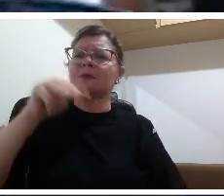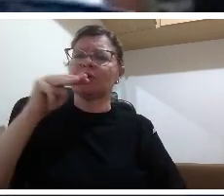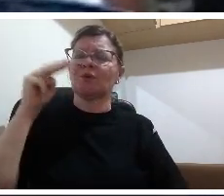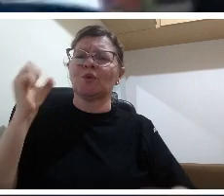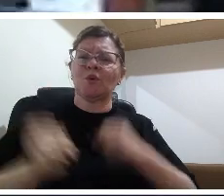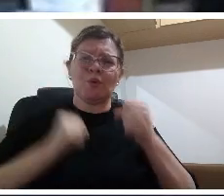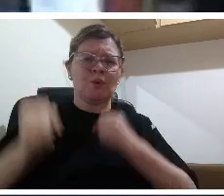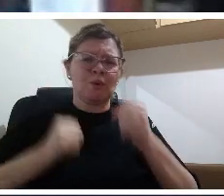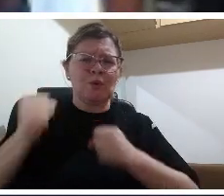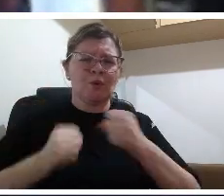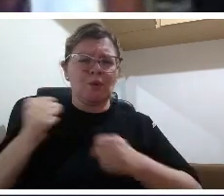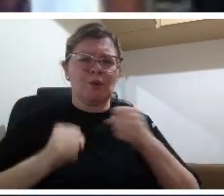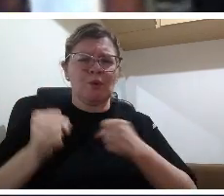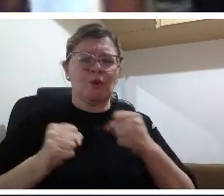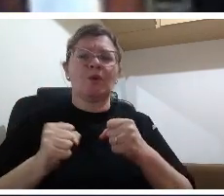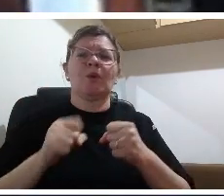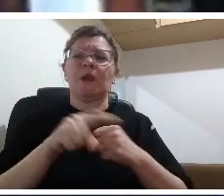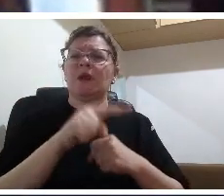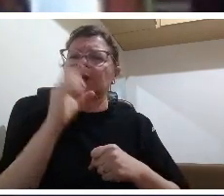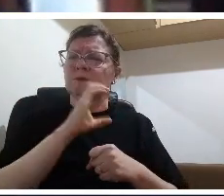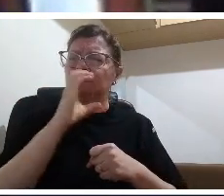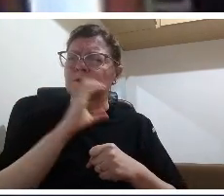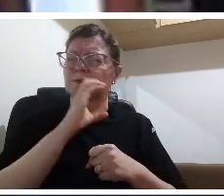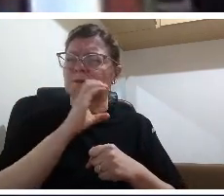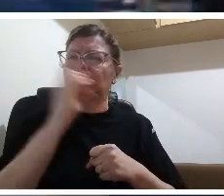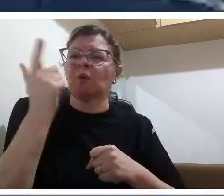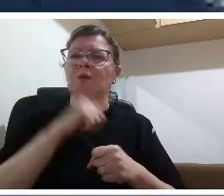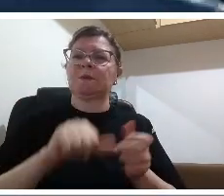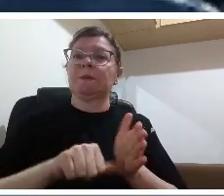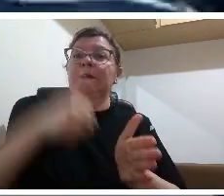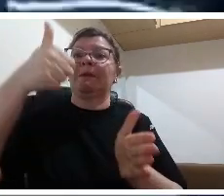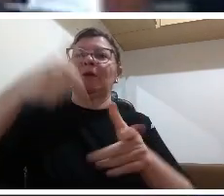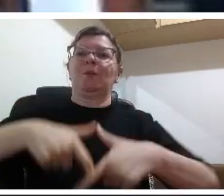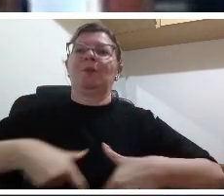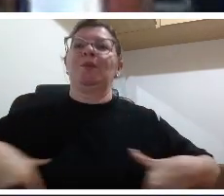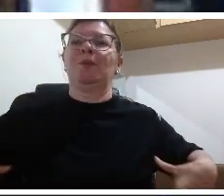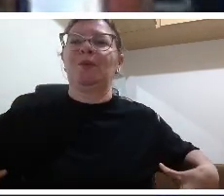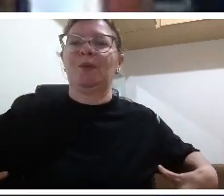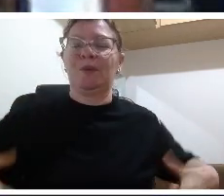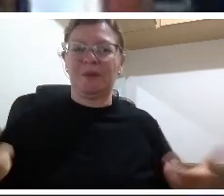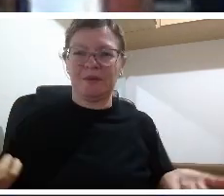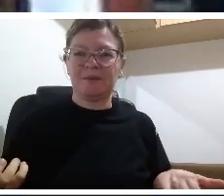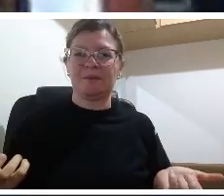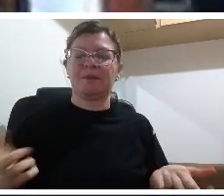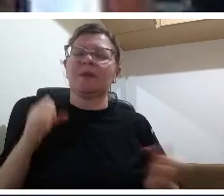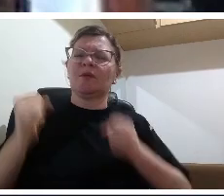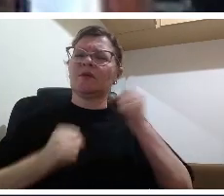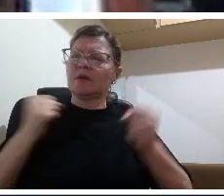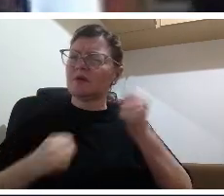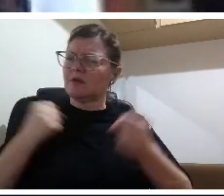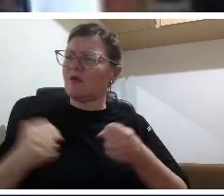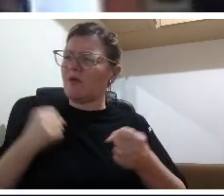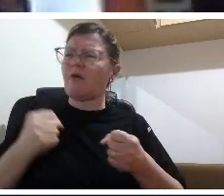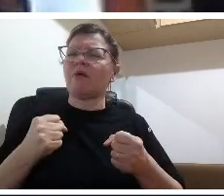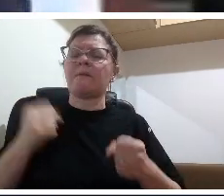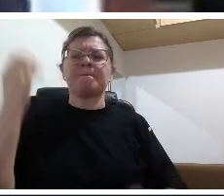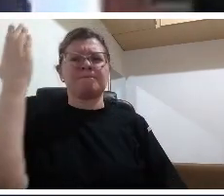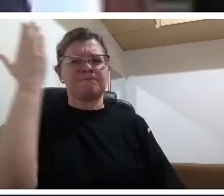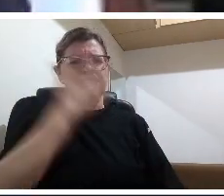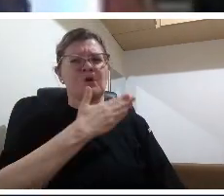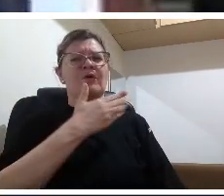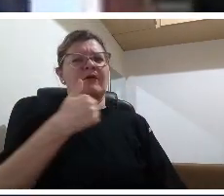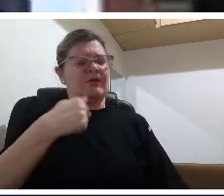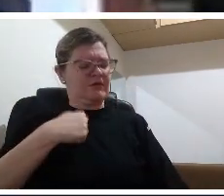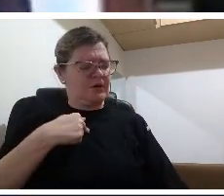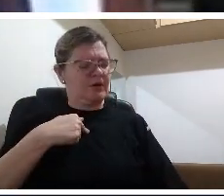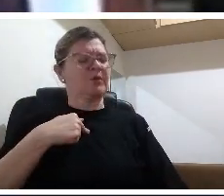está em primeiro lugar para se garantir de repente dá uma olhadinha para trás para ver se o